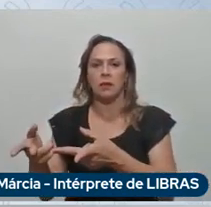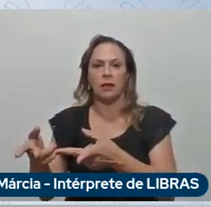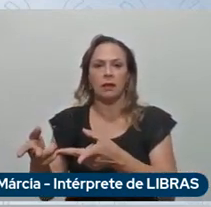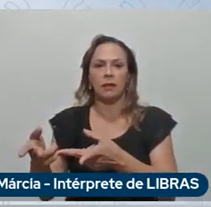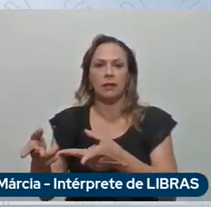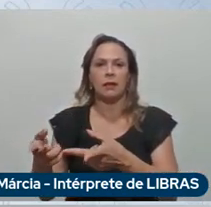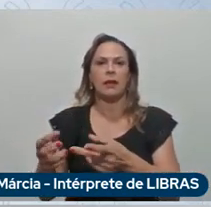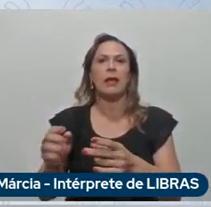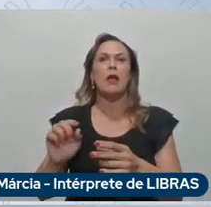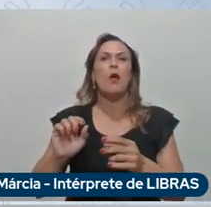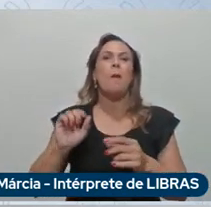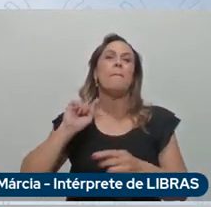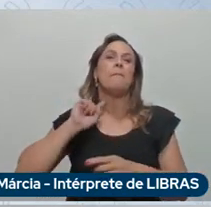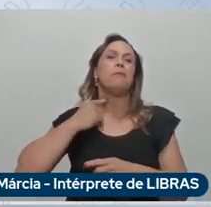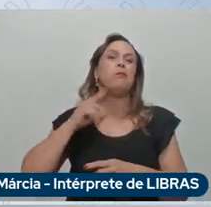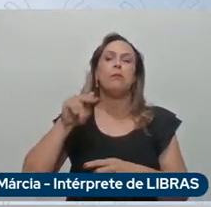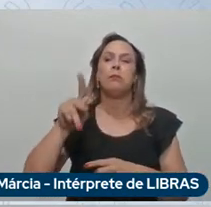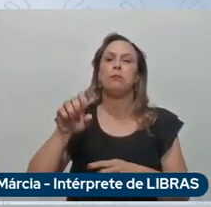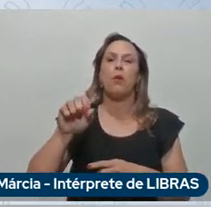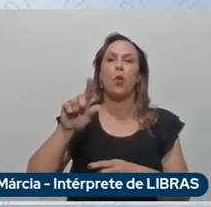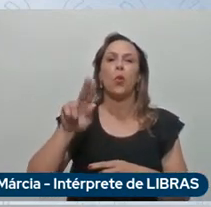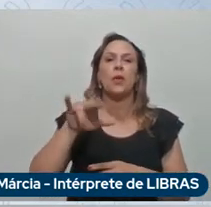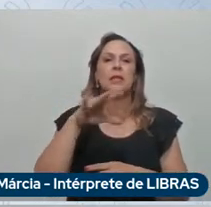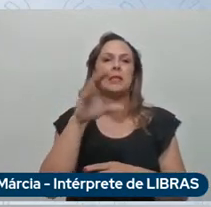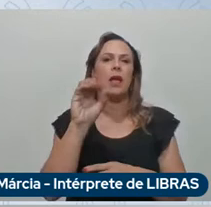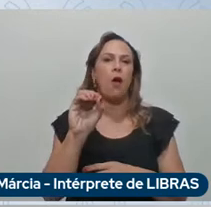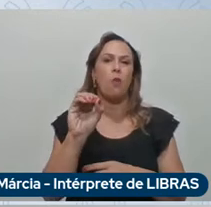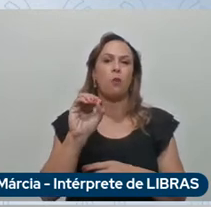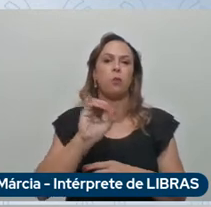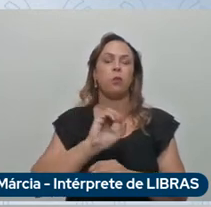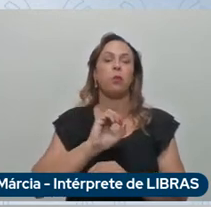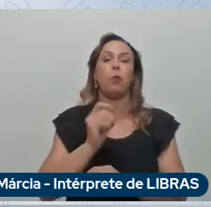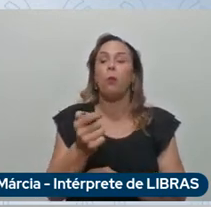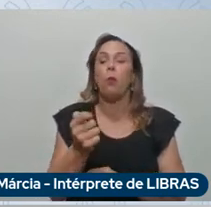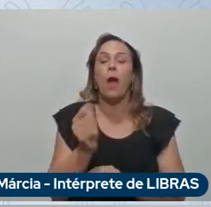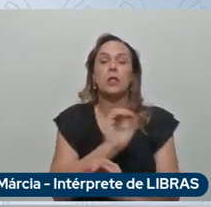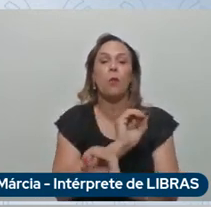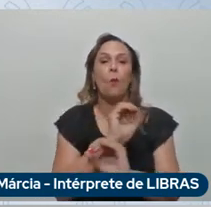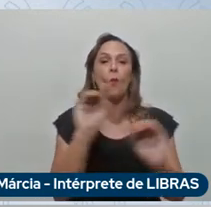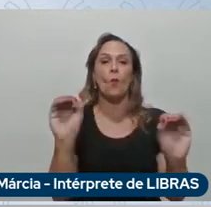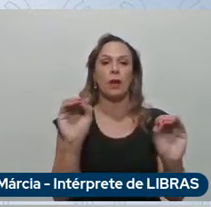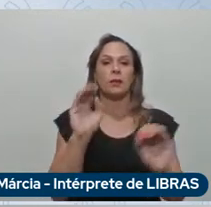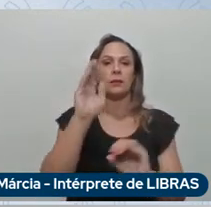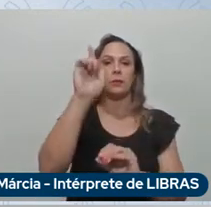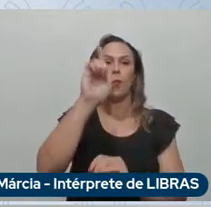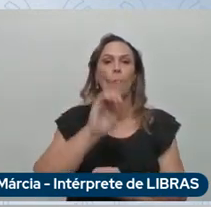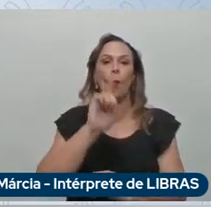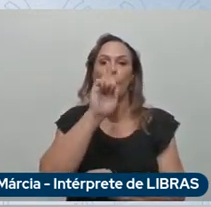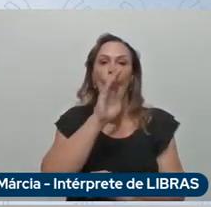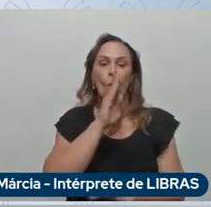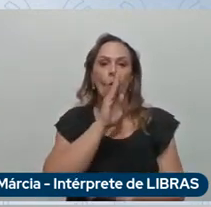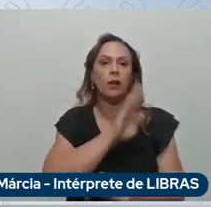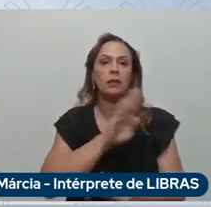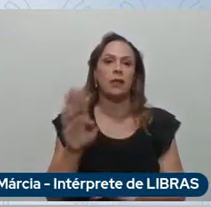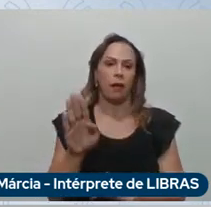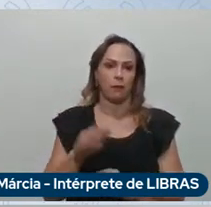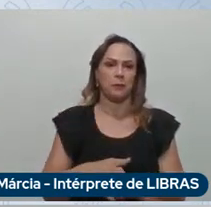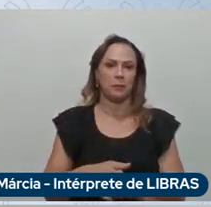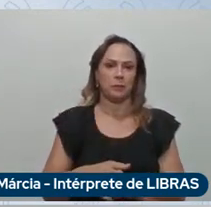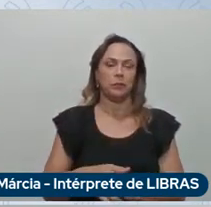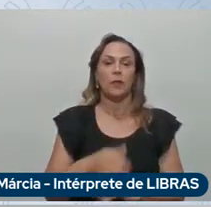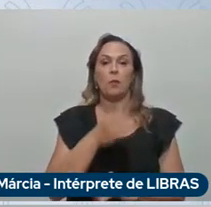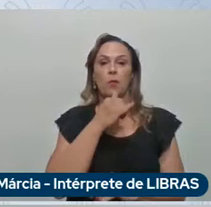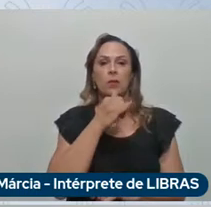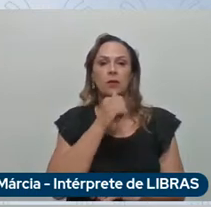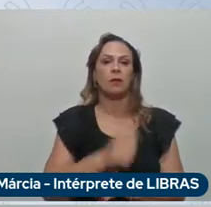neutra porque no plantio da cana-de-açúcar através da fotossíntese clorofiliana claramente